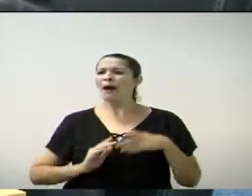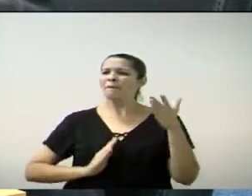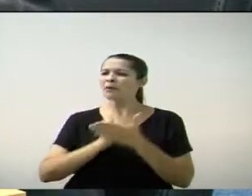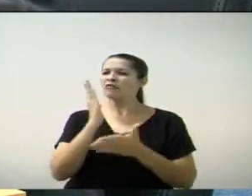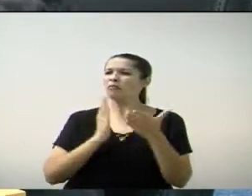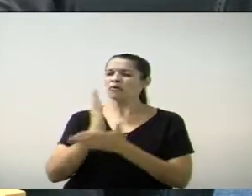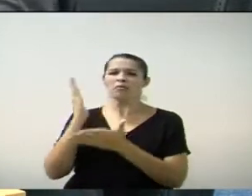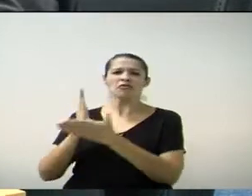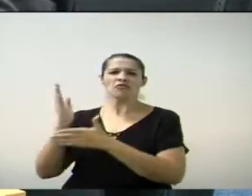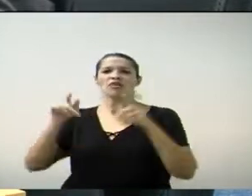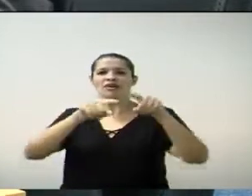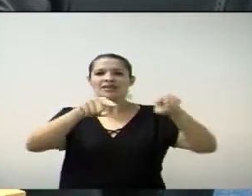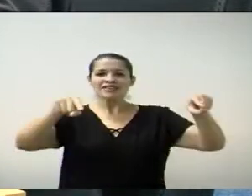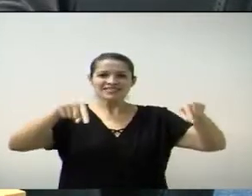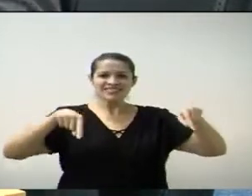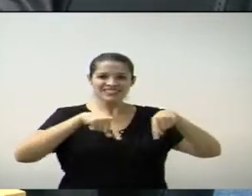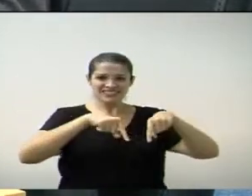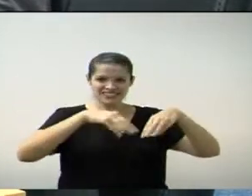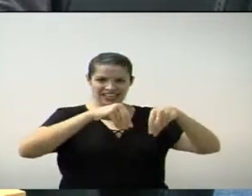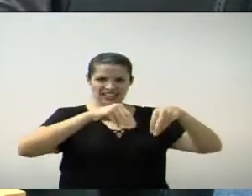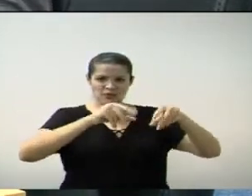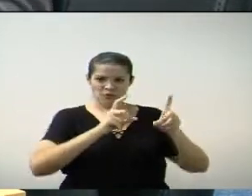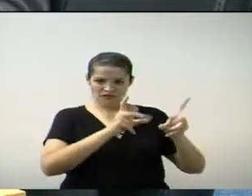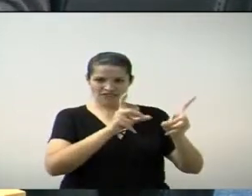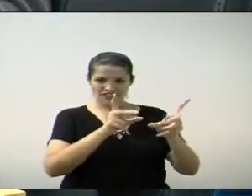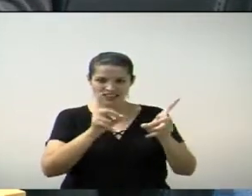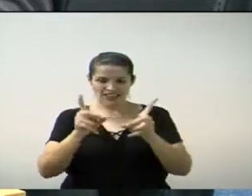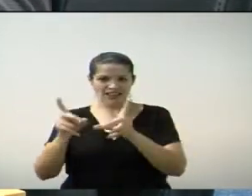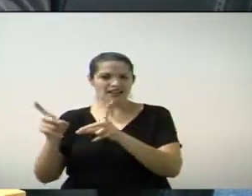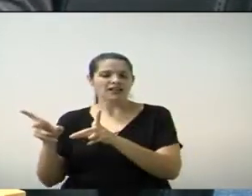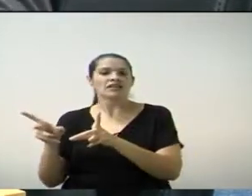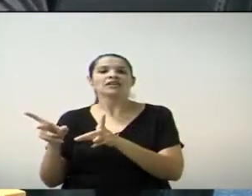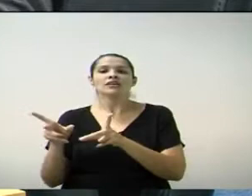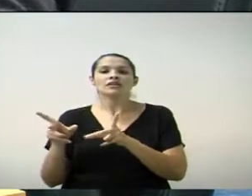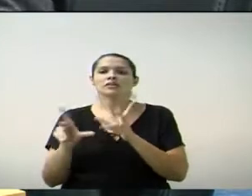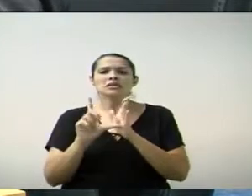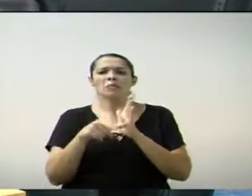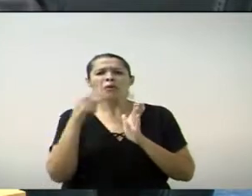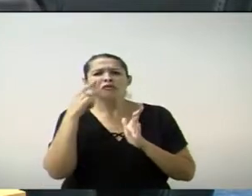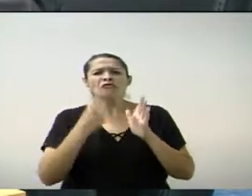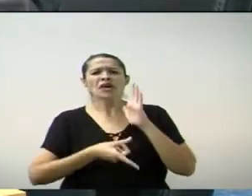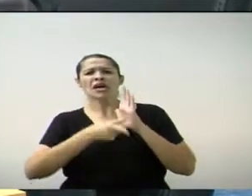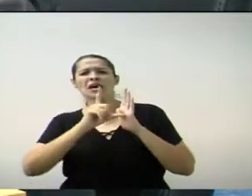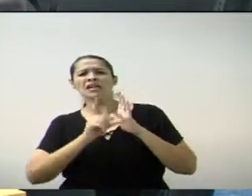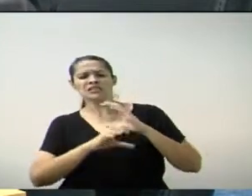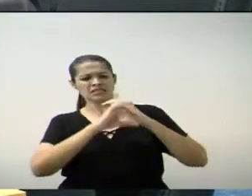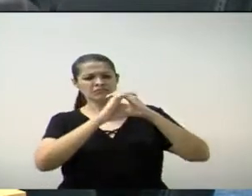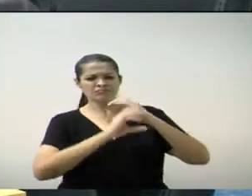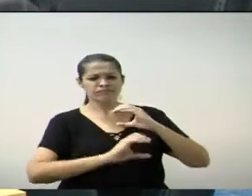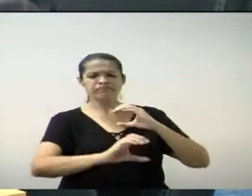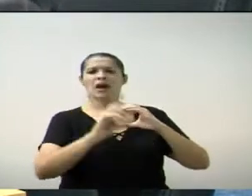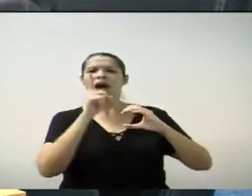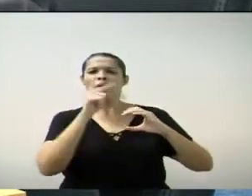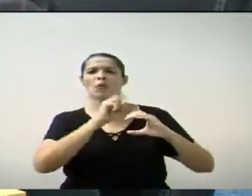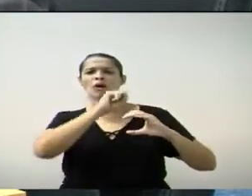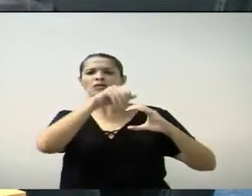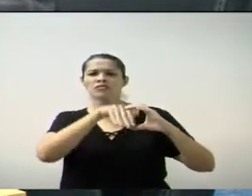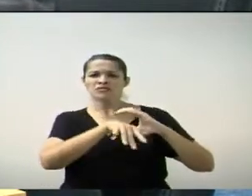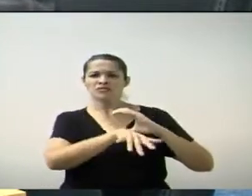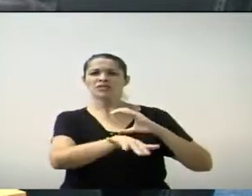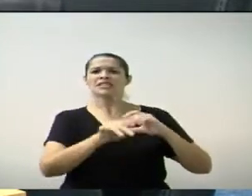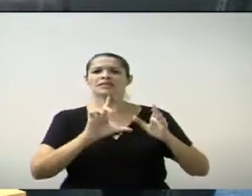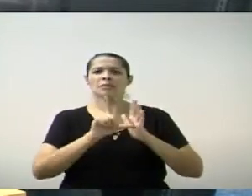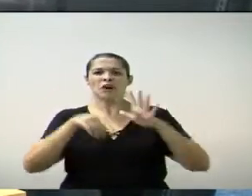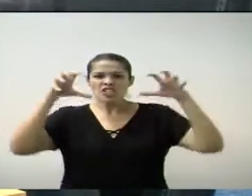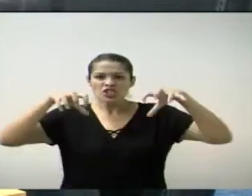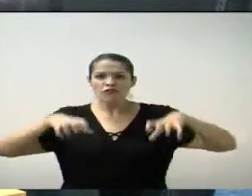loteamento onde uma galeria menor joga água na menor e assim por diante, tipo assim, só causando inundações